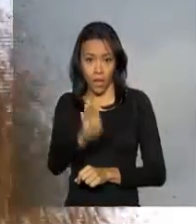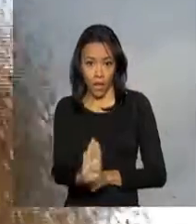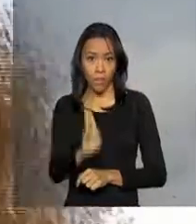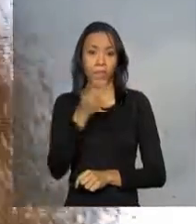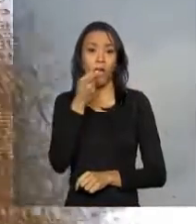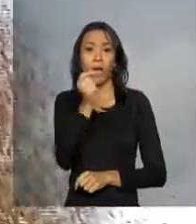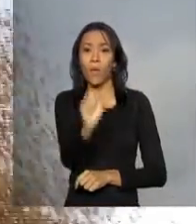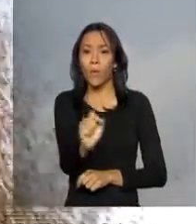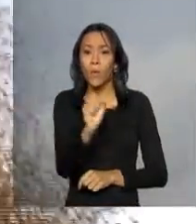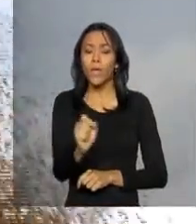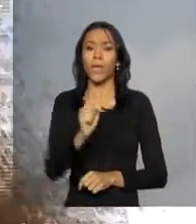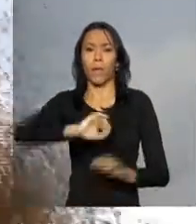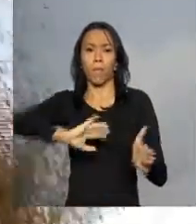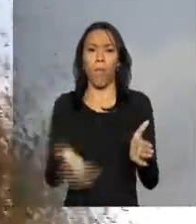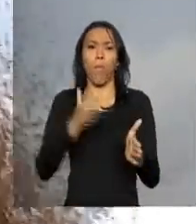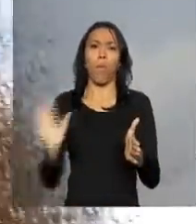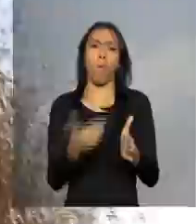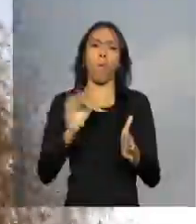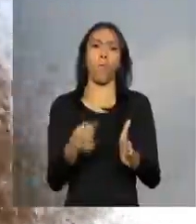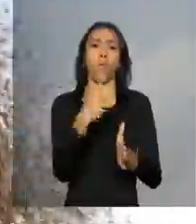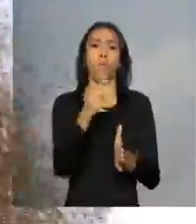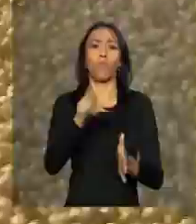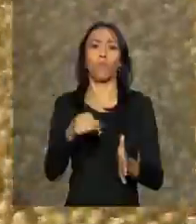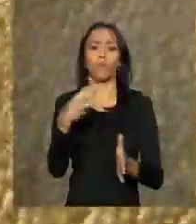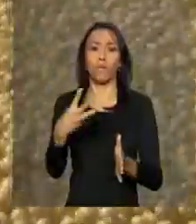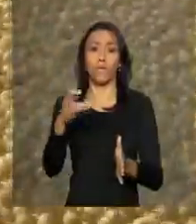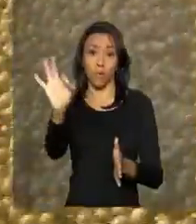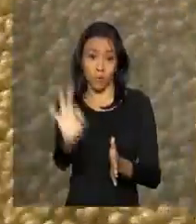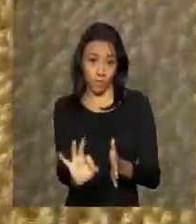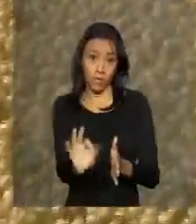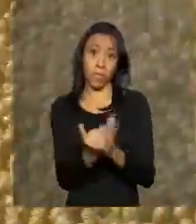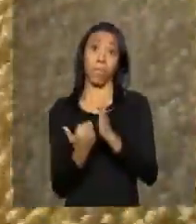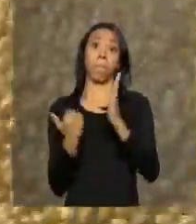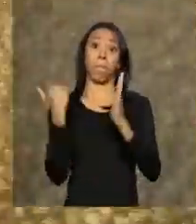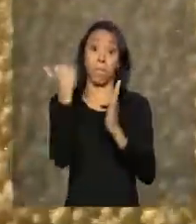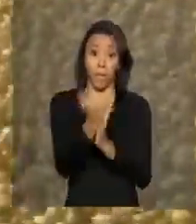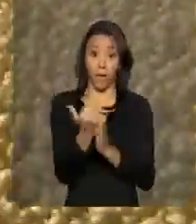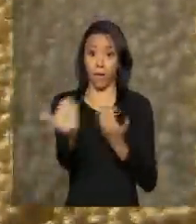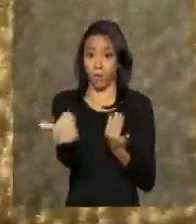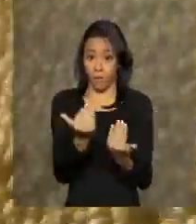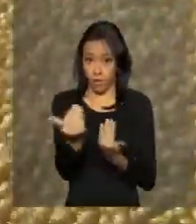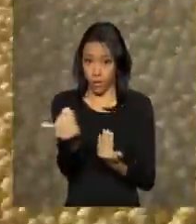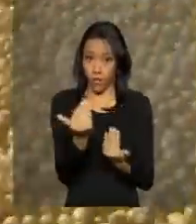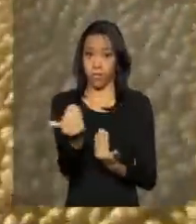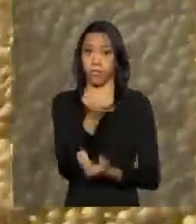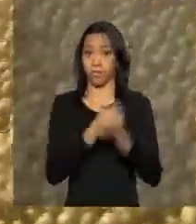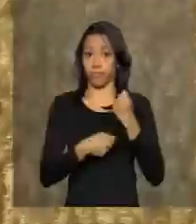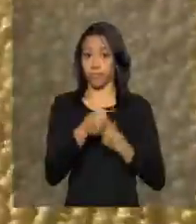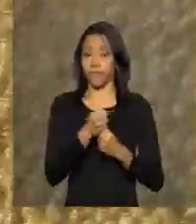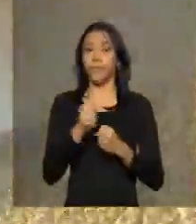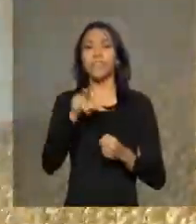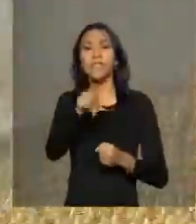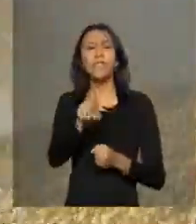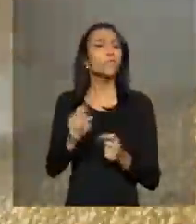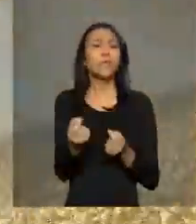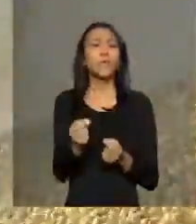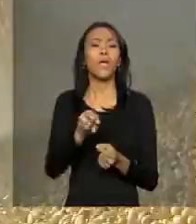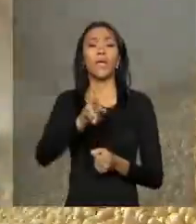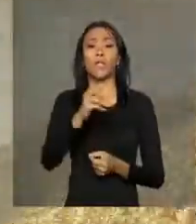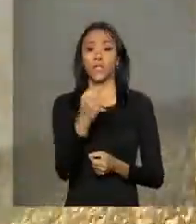aponta que a produção deve ser 1,3% maior que a anterior. Isso equivale a 2